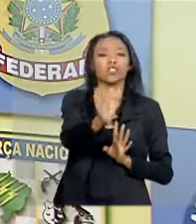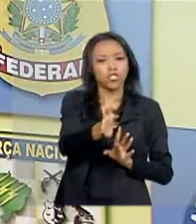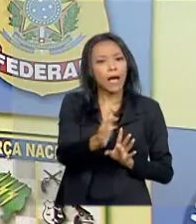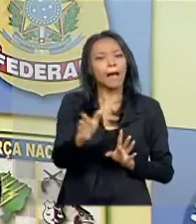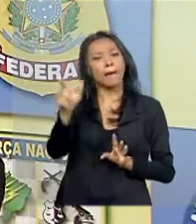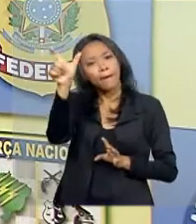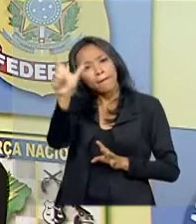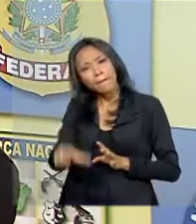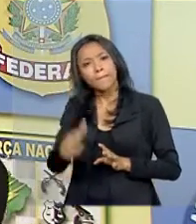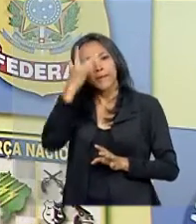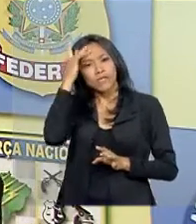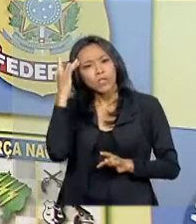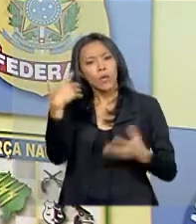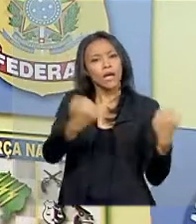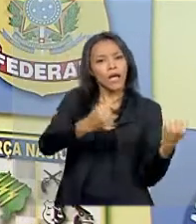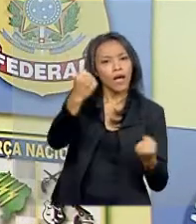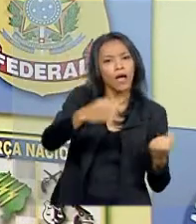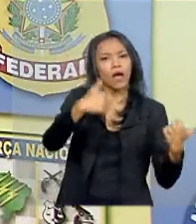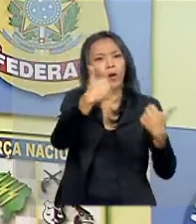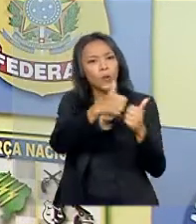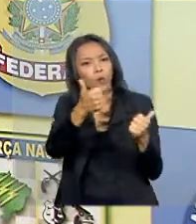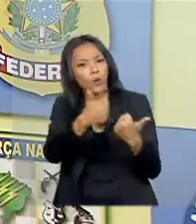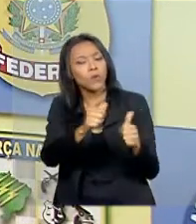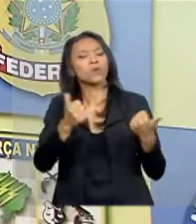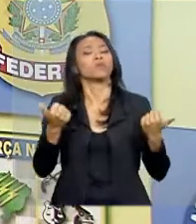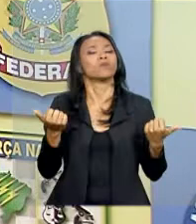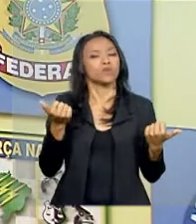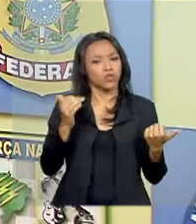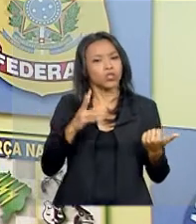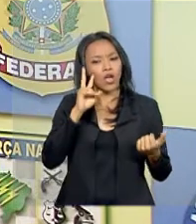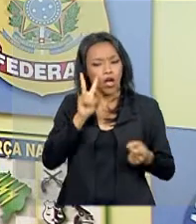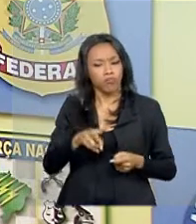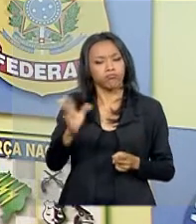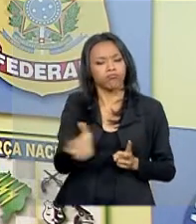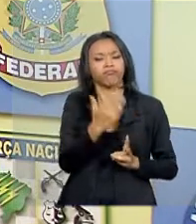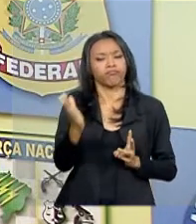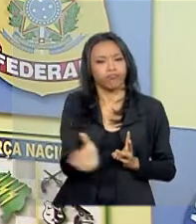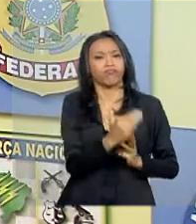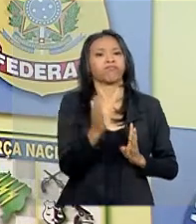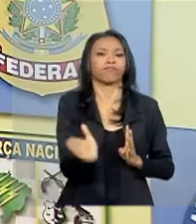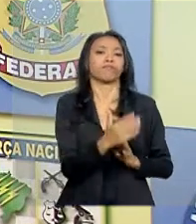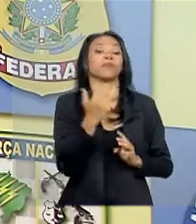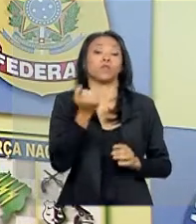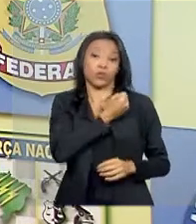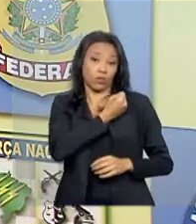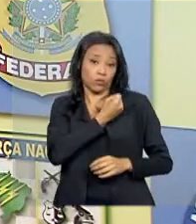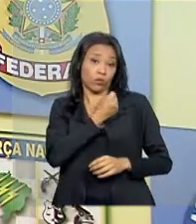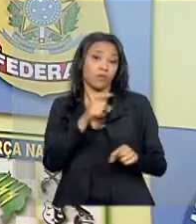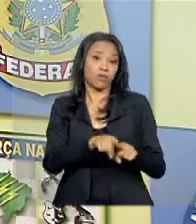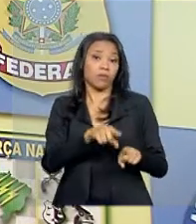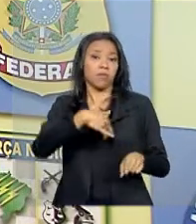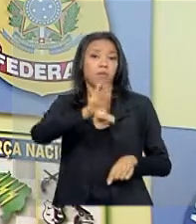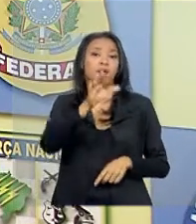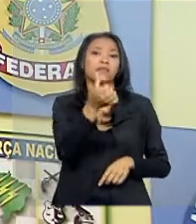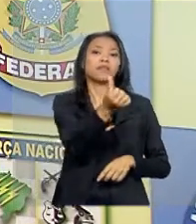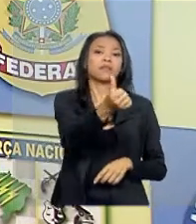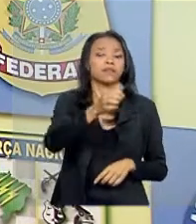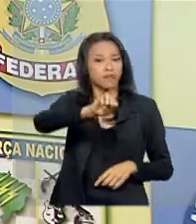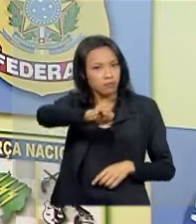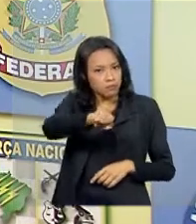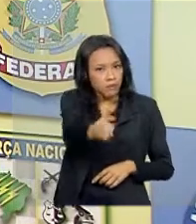pessoas, carros, vans, ônibus. Além disso, os números também apontam que mais de 6 milhões